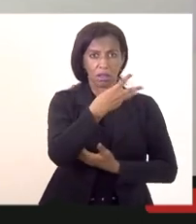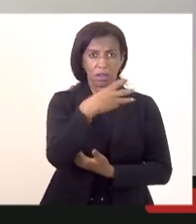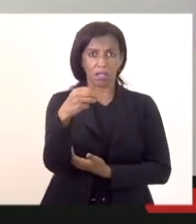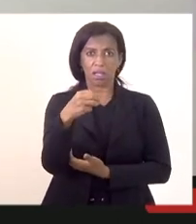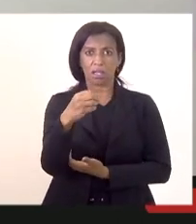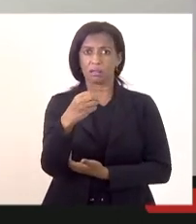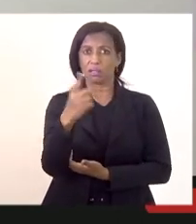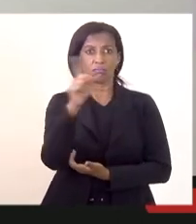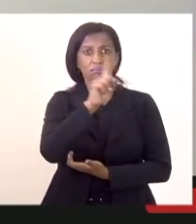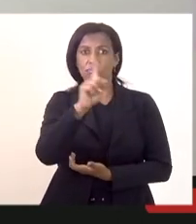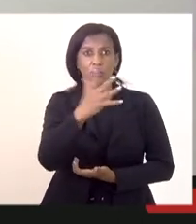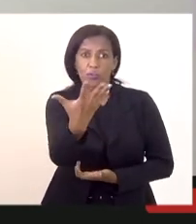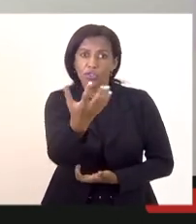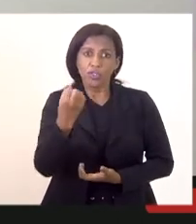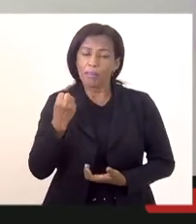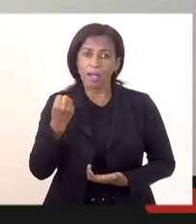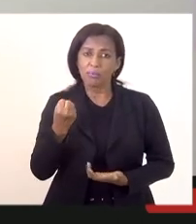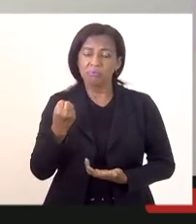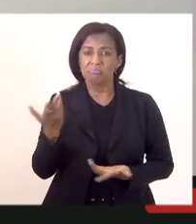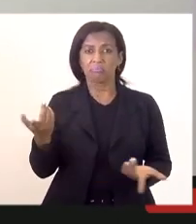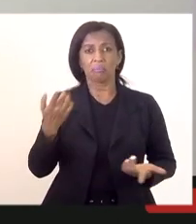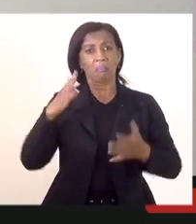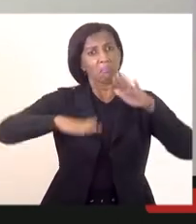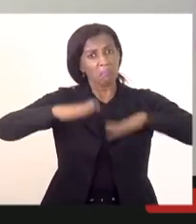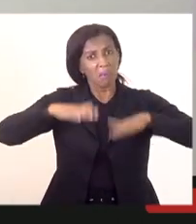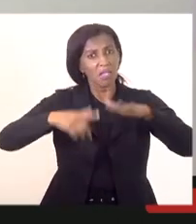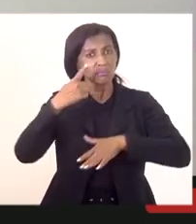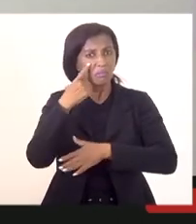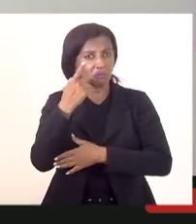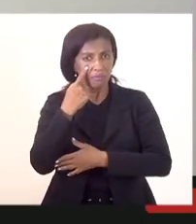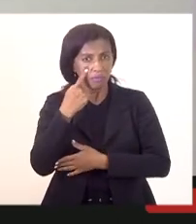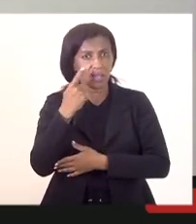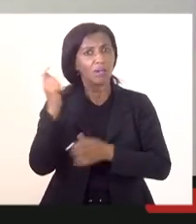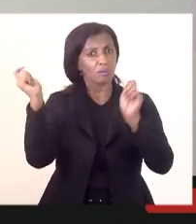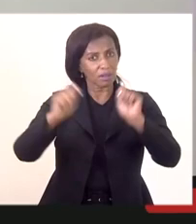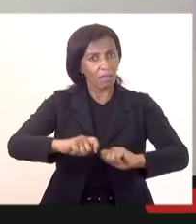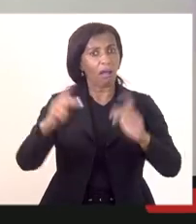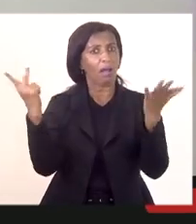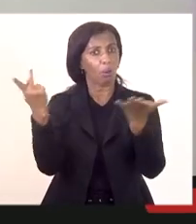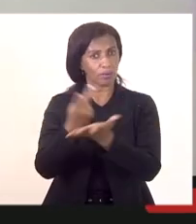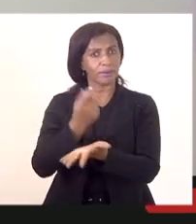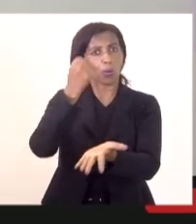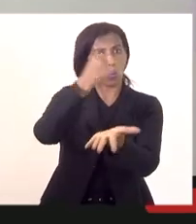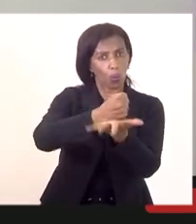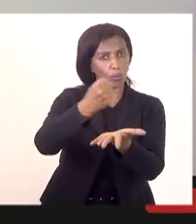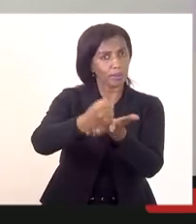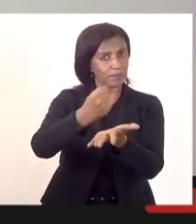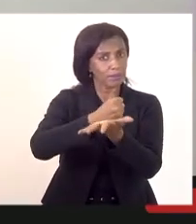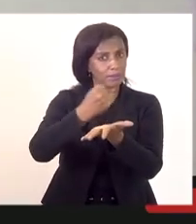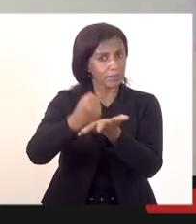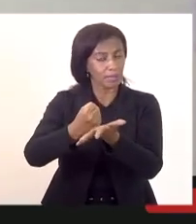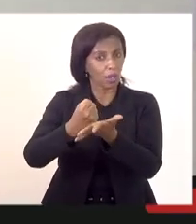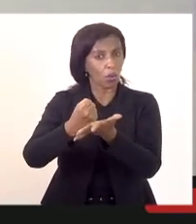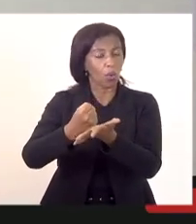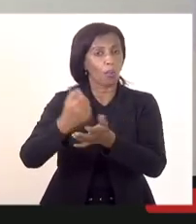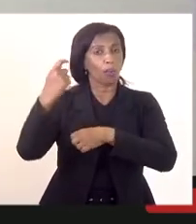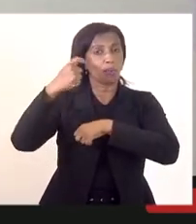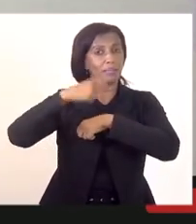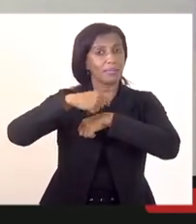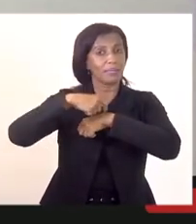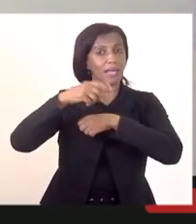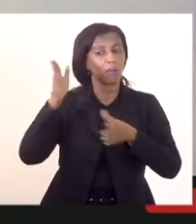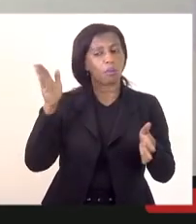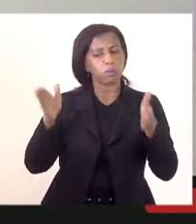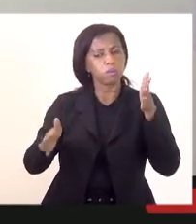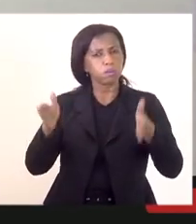chamados. Mesmo a gente vendo que está havendo a contratação temporária de profissionais